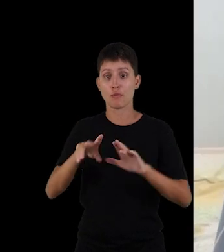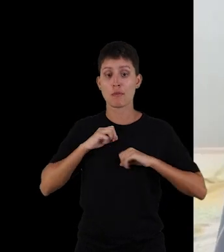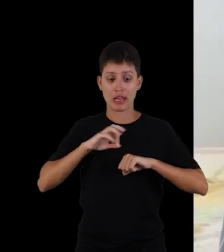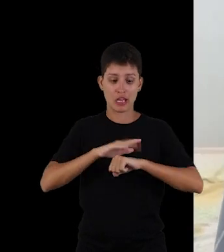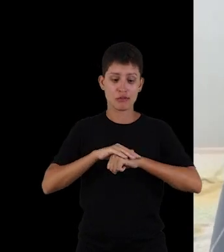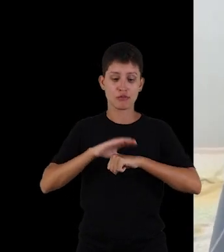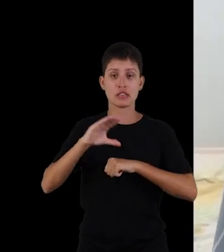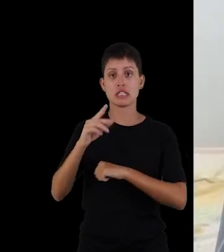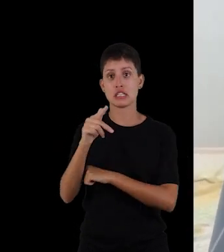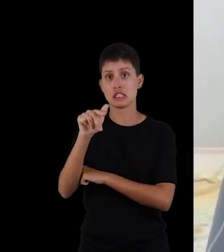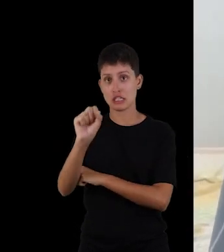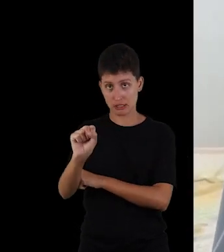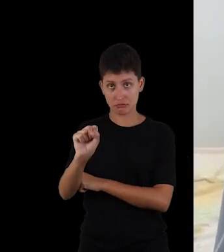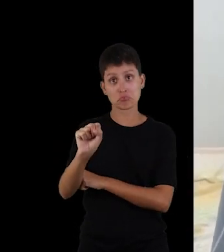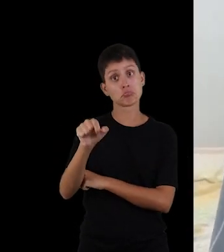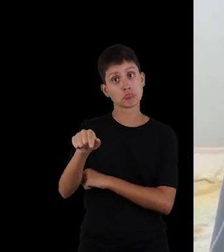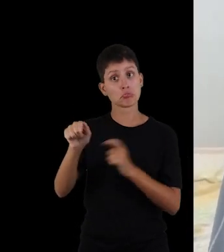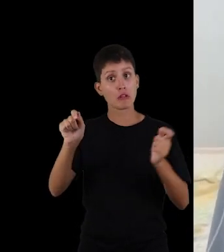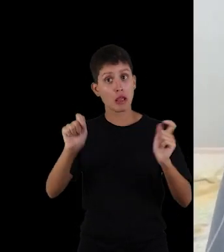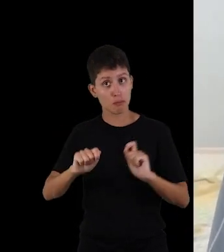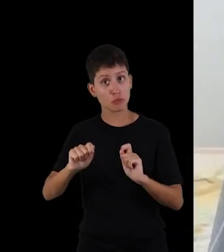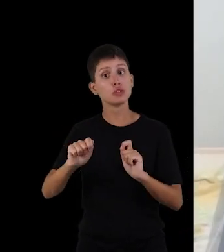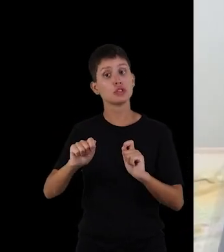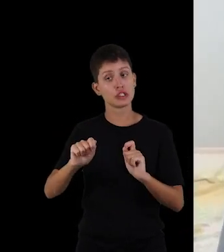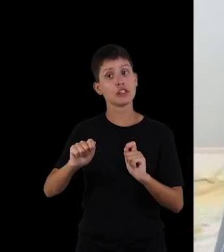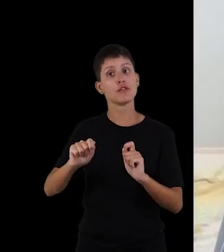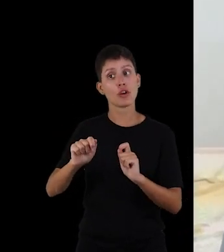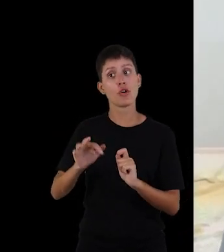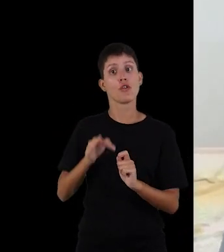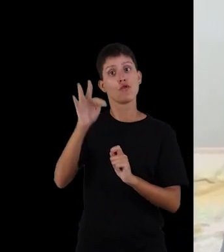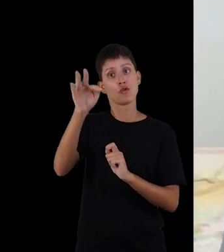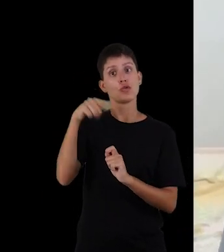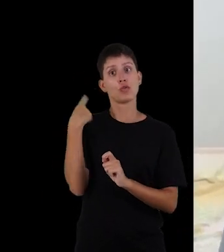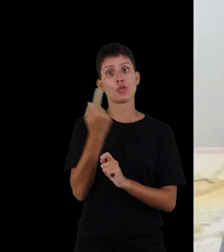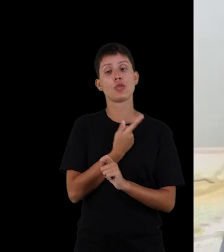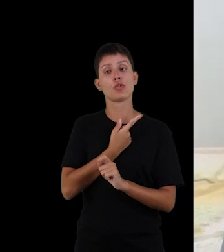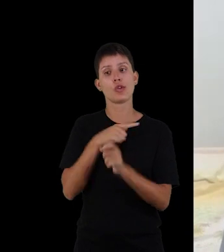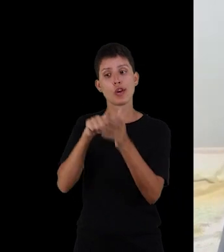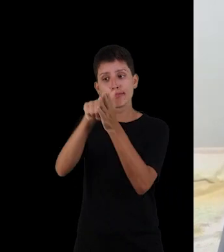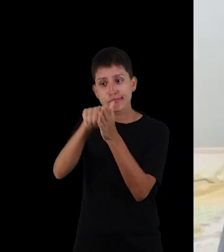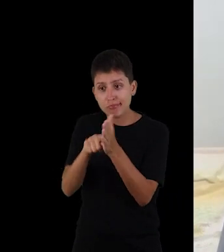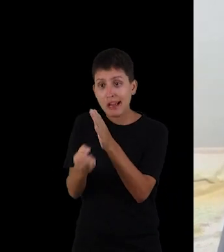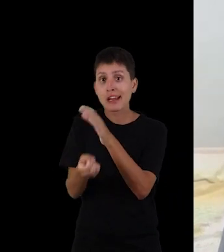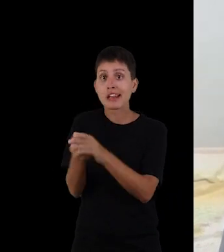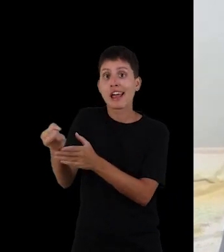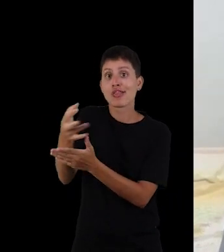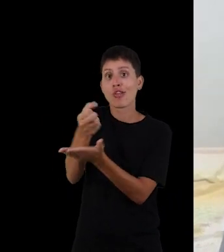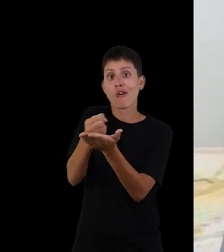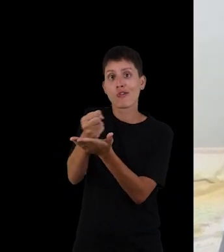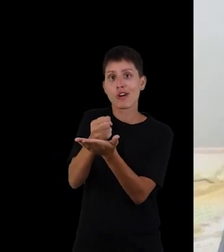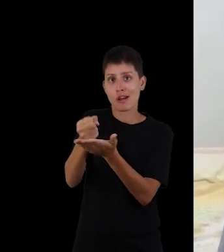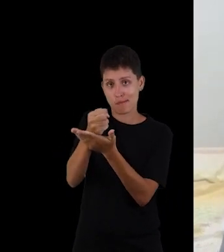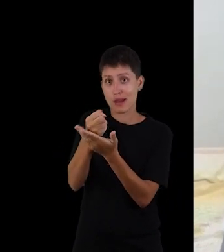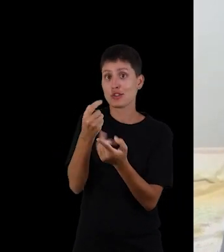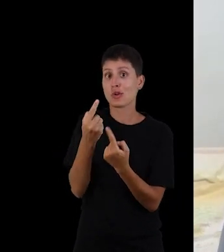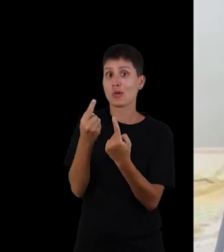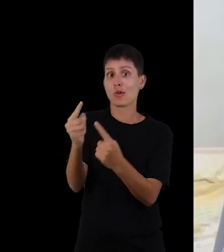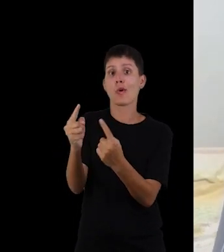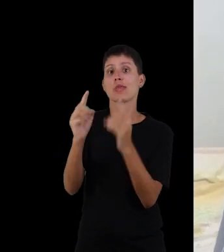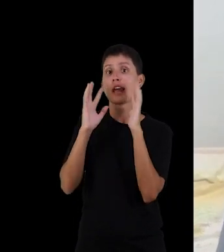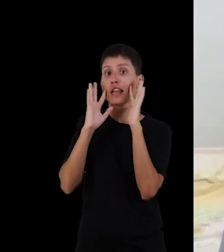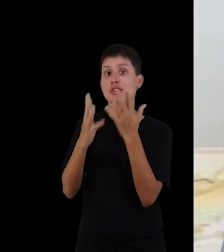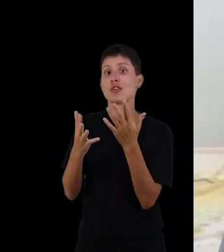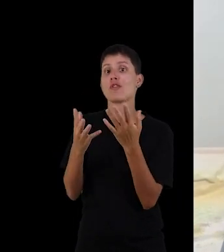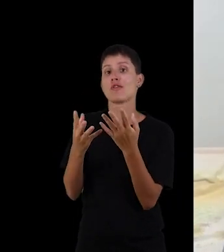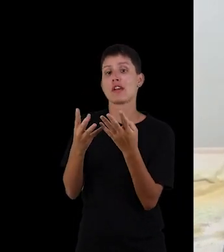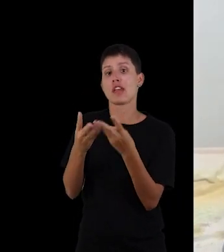fase crônica da doença de Chagas. Então, ele pode ser um potencial candidato aí para compor um novo